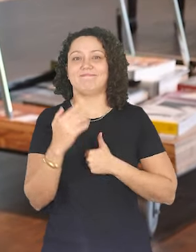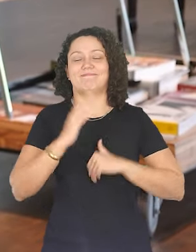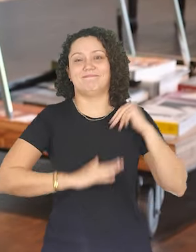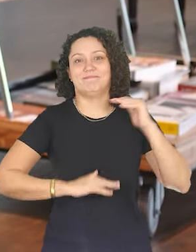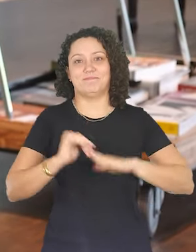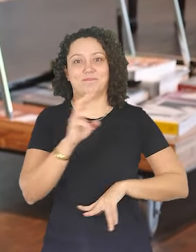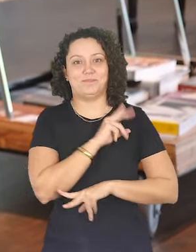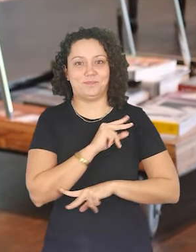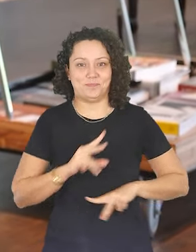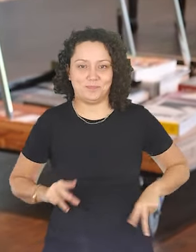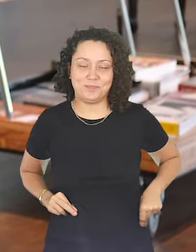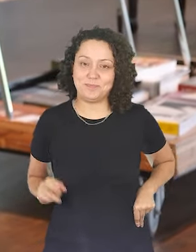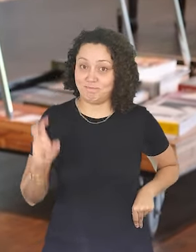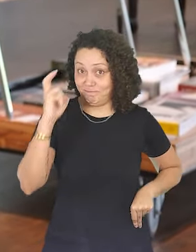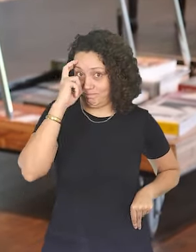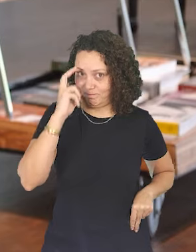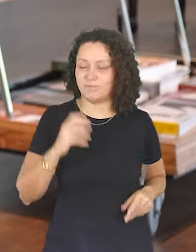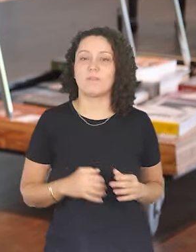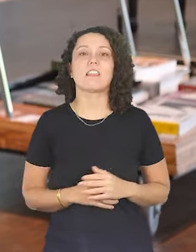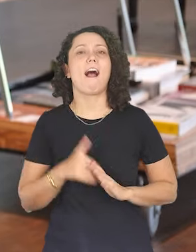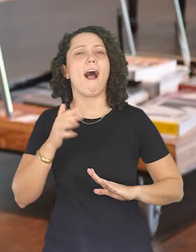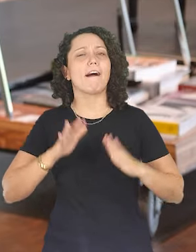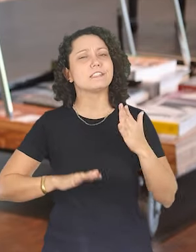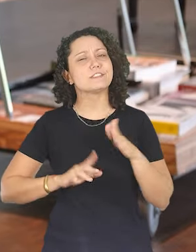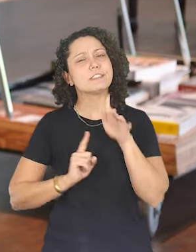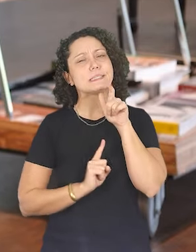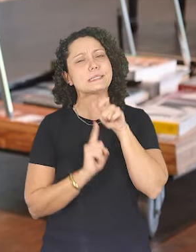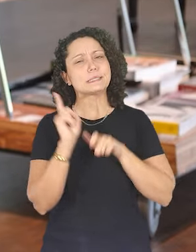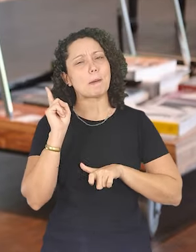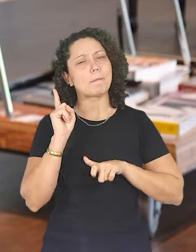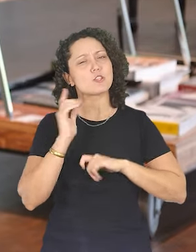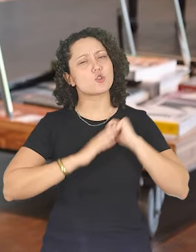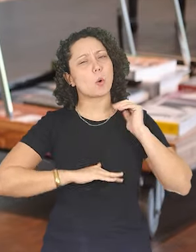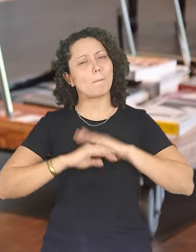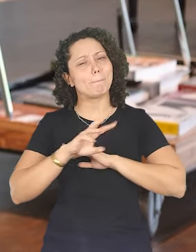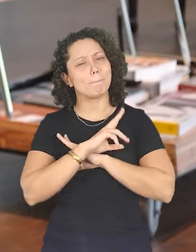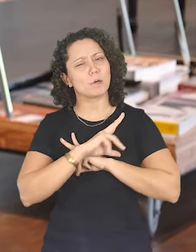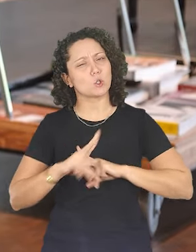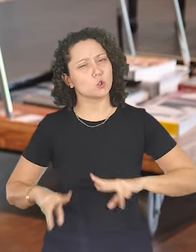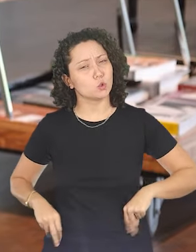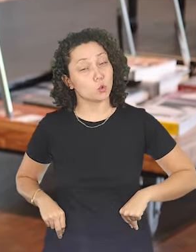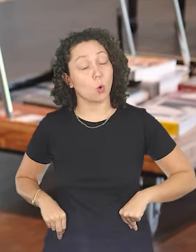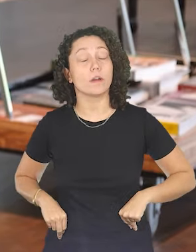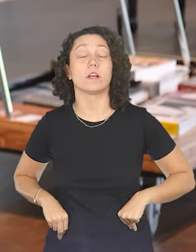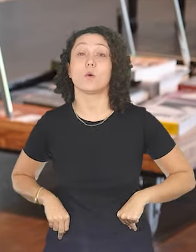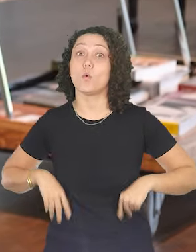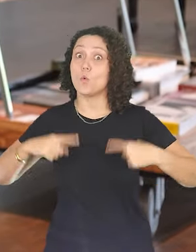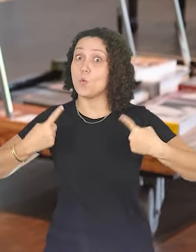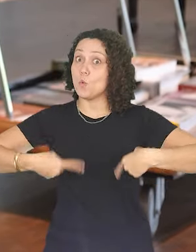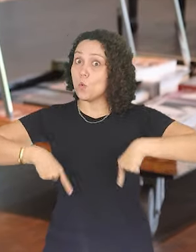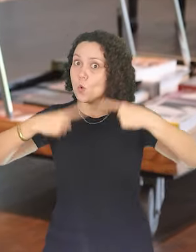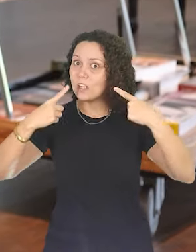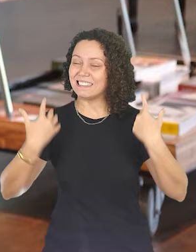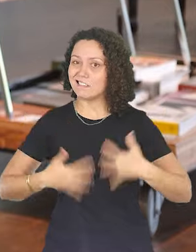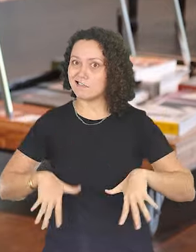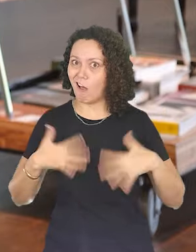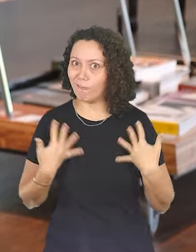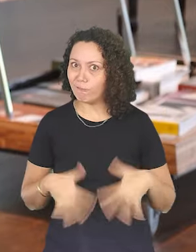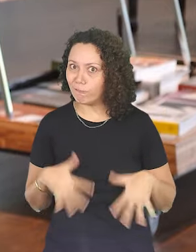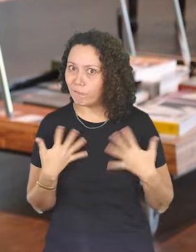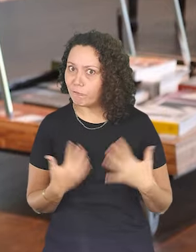produção cultural, né? E muitas vezes o produtor, ele encontra muitos desafios nesse caminho, né? Porque,